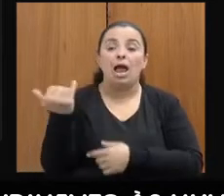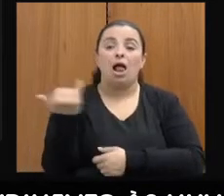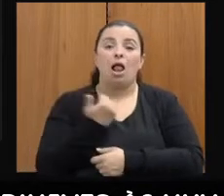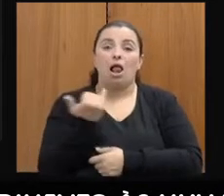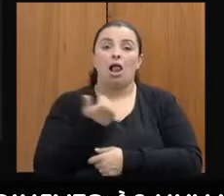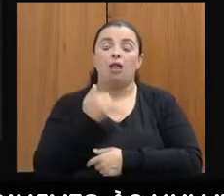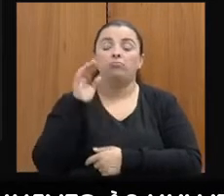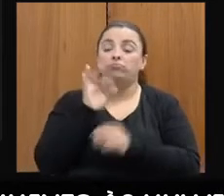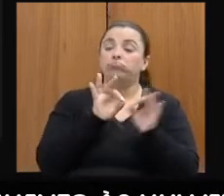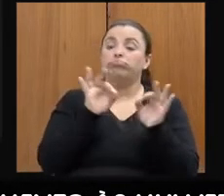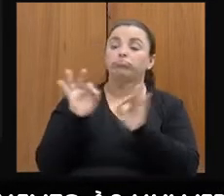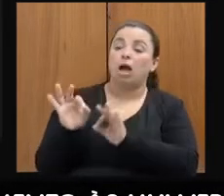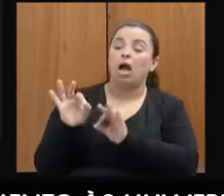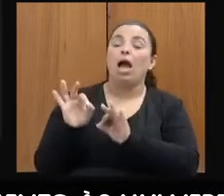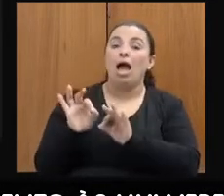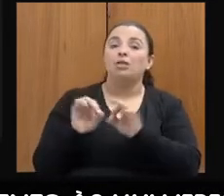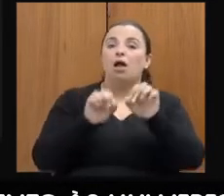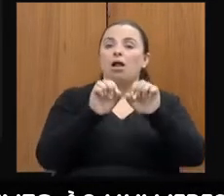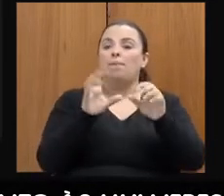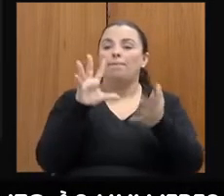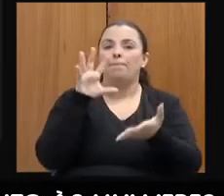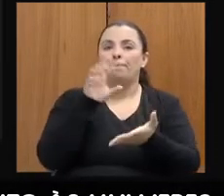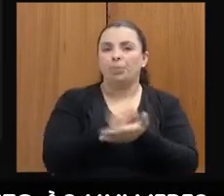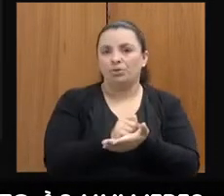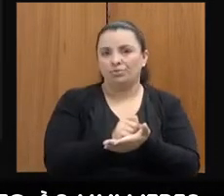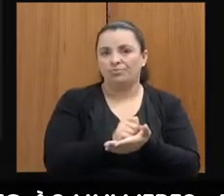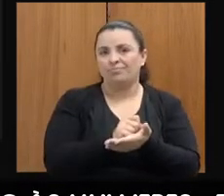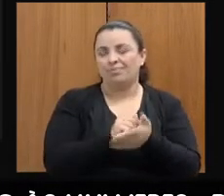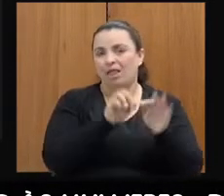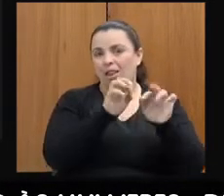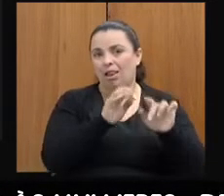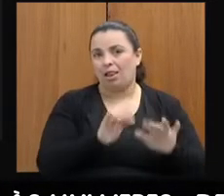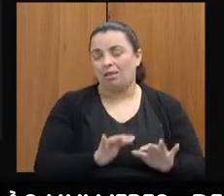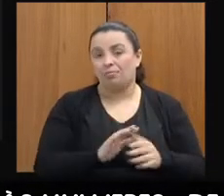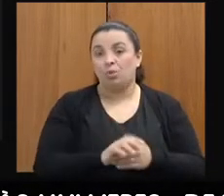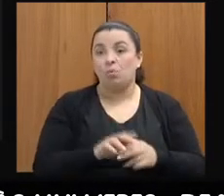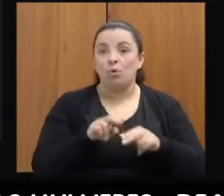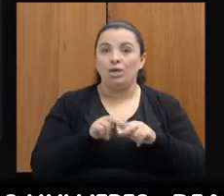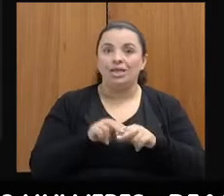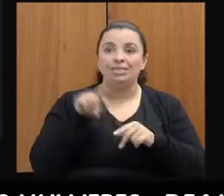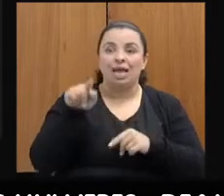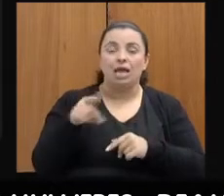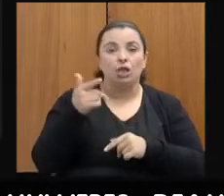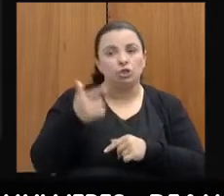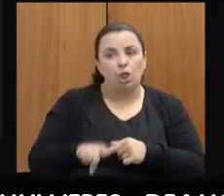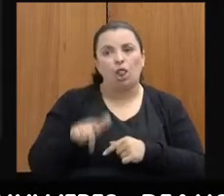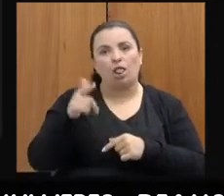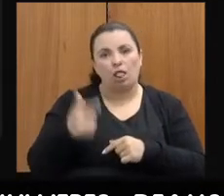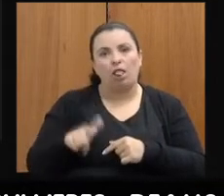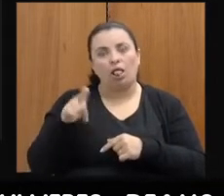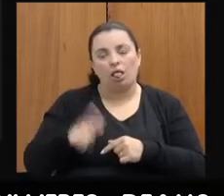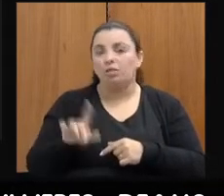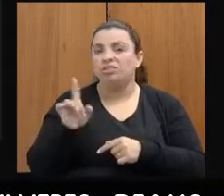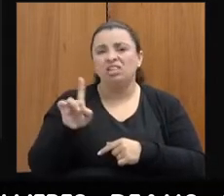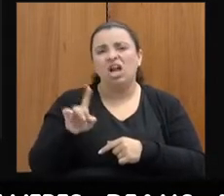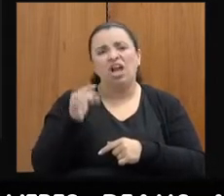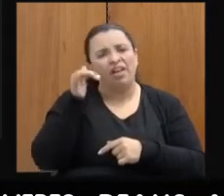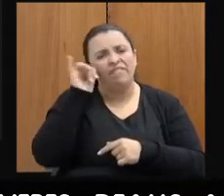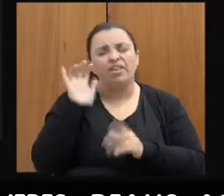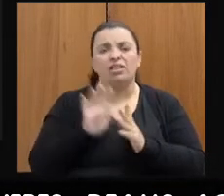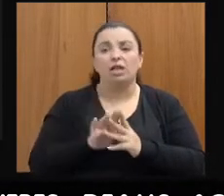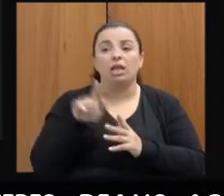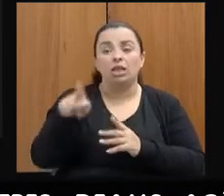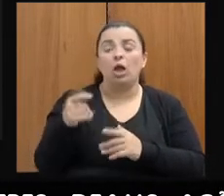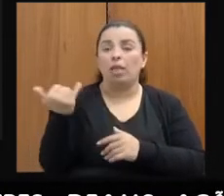a gente já faz o registro, porque não justificaria ela repetir toda a situação, seria uma revitimização. Então, ela terminou de me